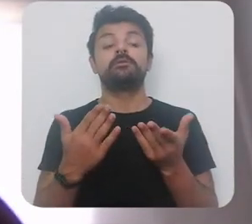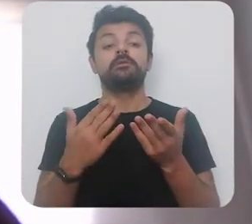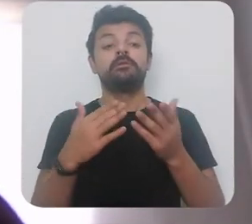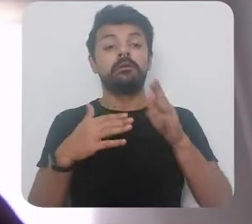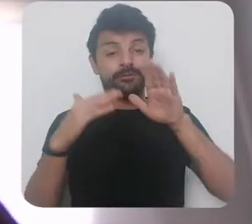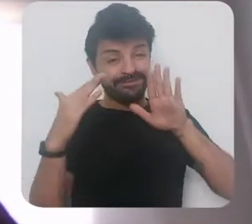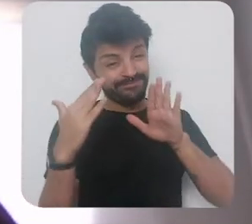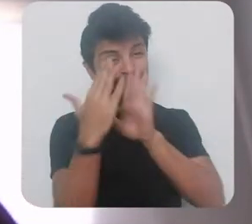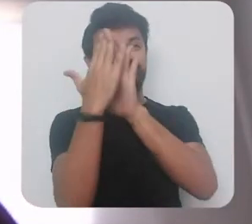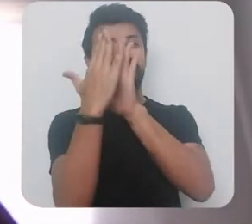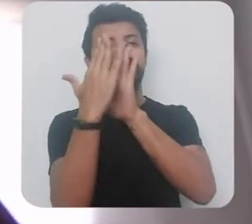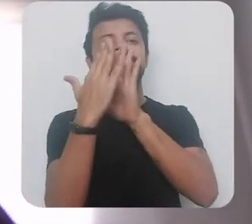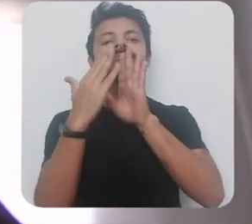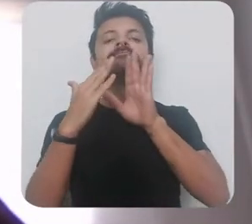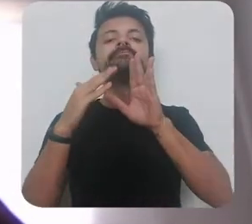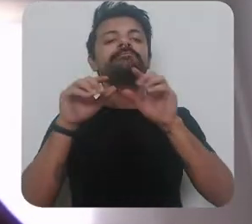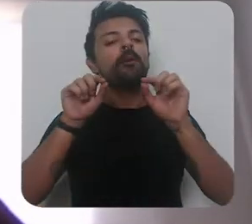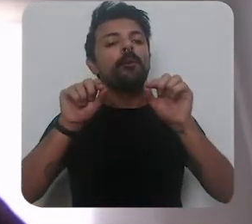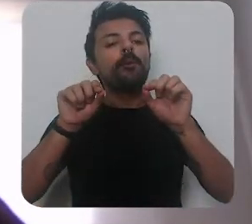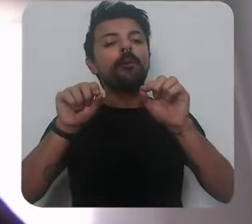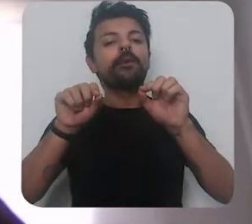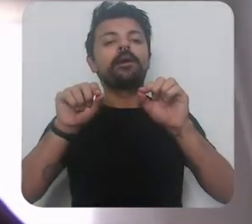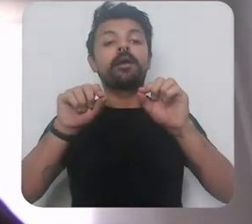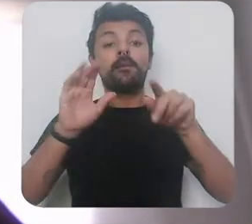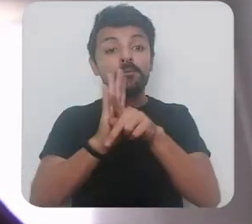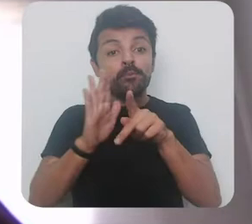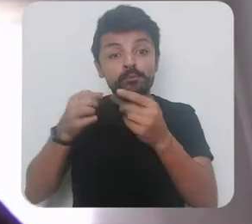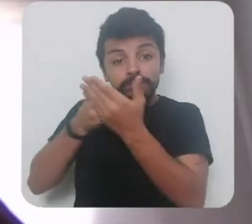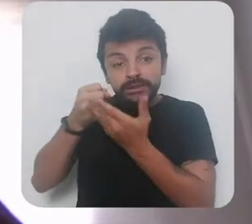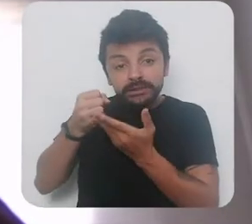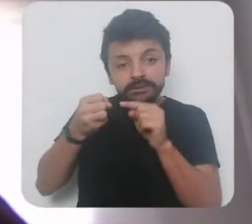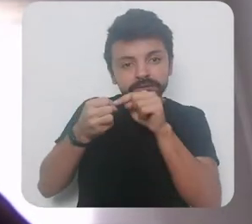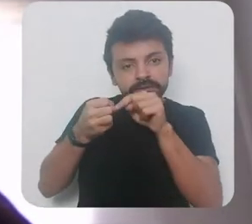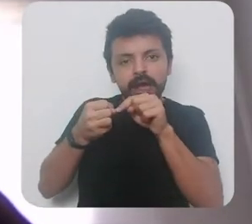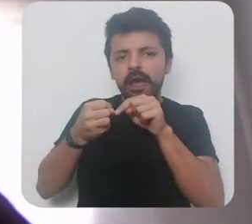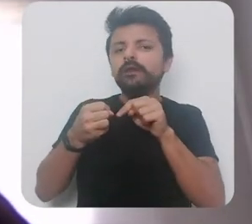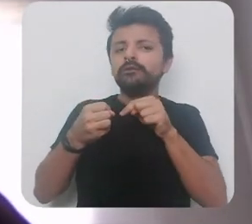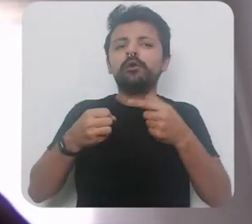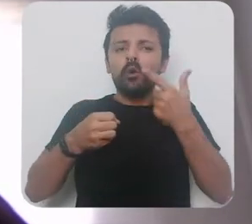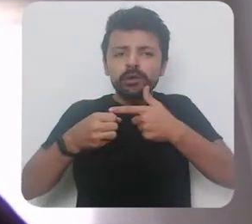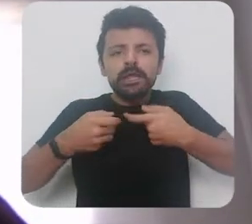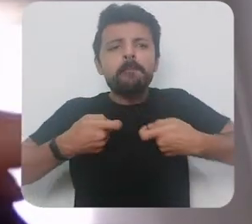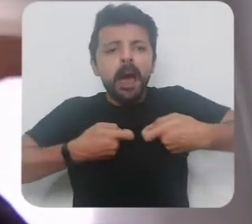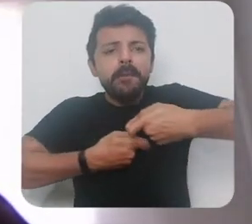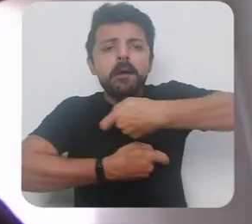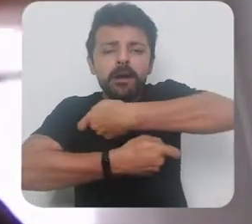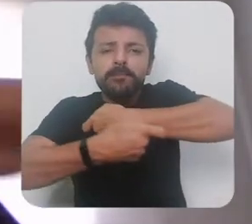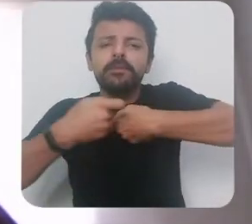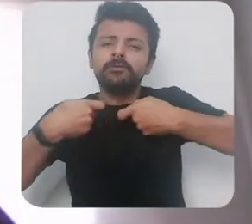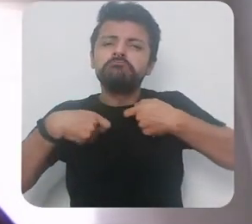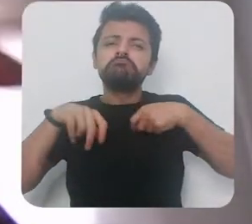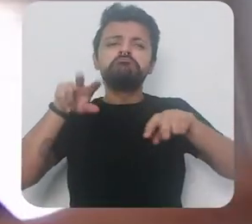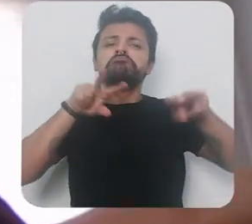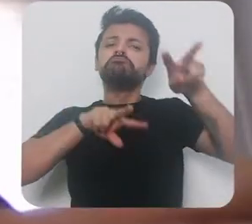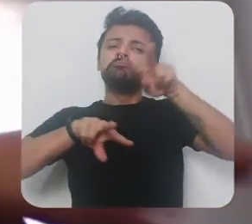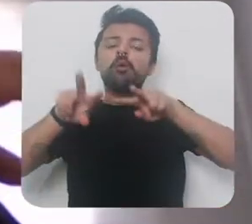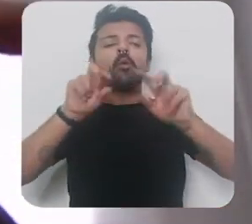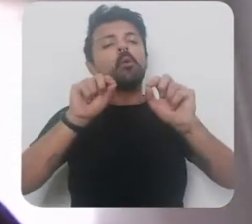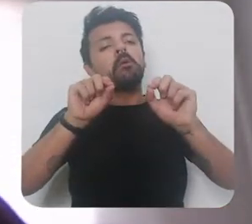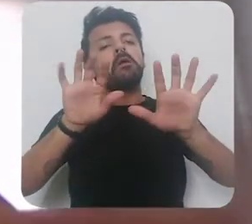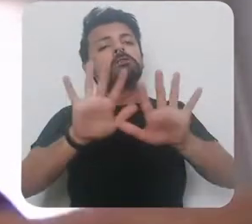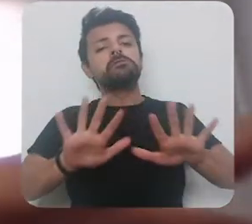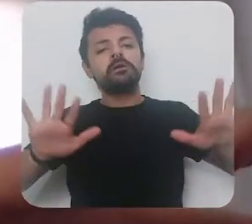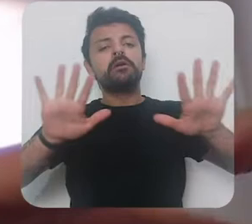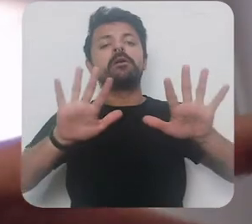no enfrentamento via via ação do Estado o que a gente está observando em geral é um papel